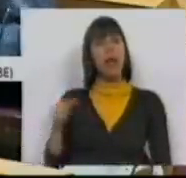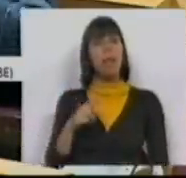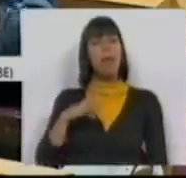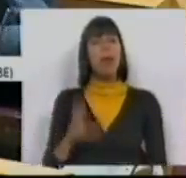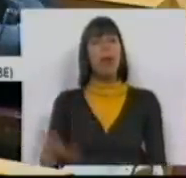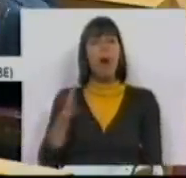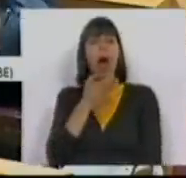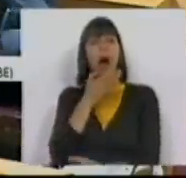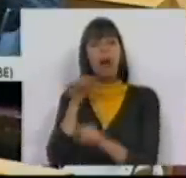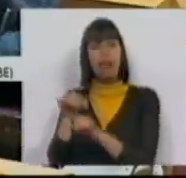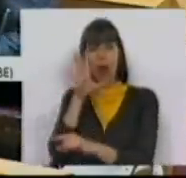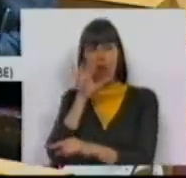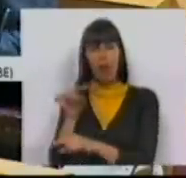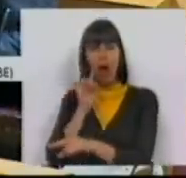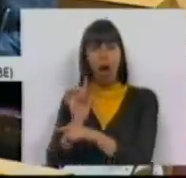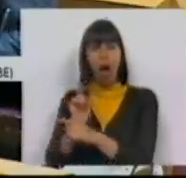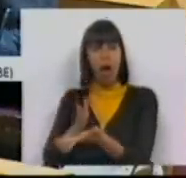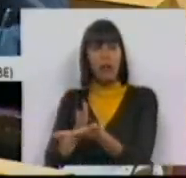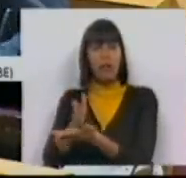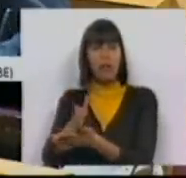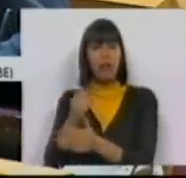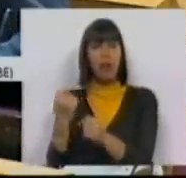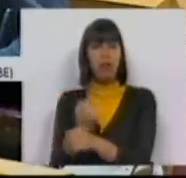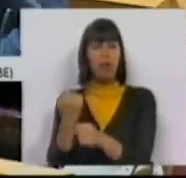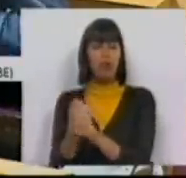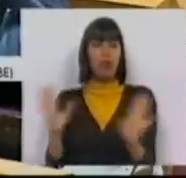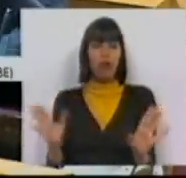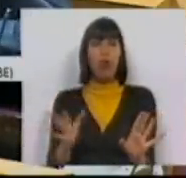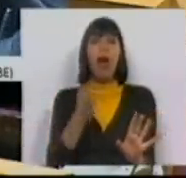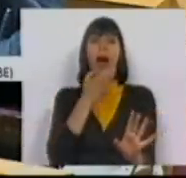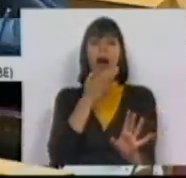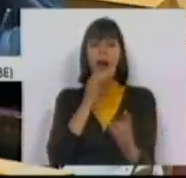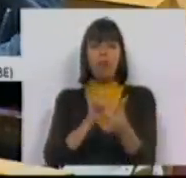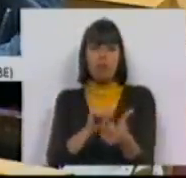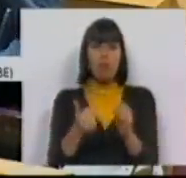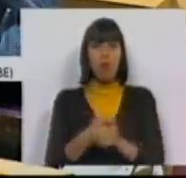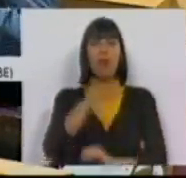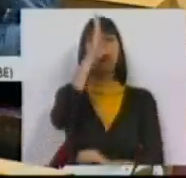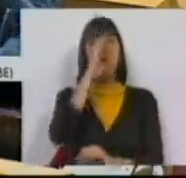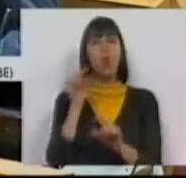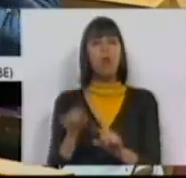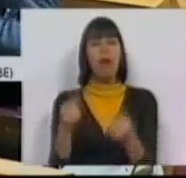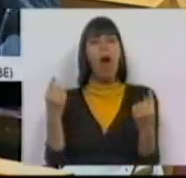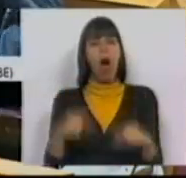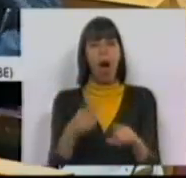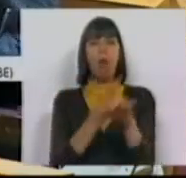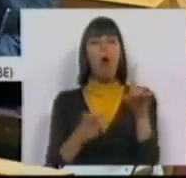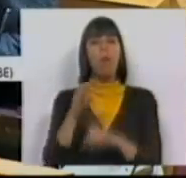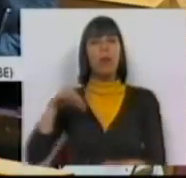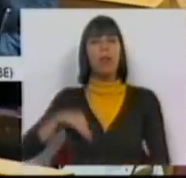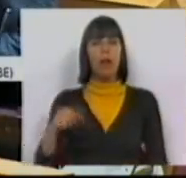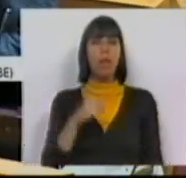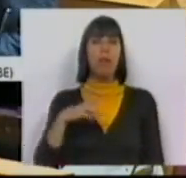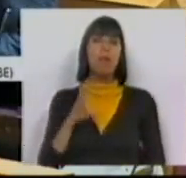nacional, enquanto este Governo se mantiver em funções. Só com a mudança de Governo, haverá um aumento do